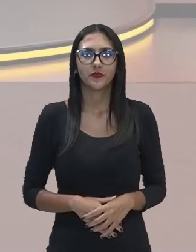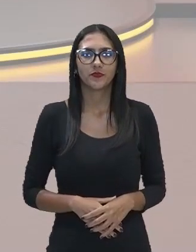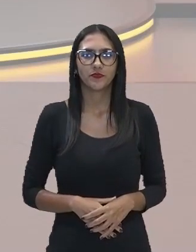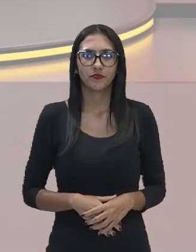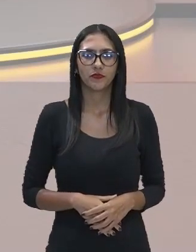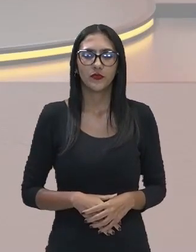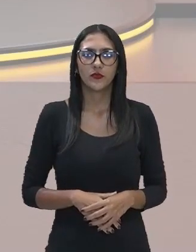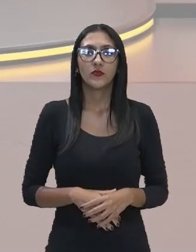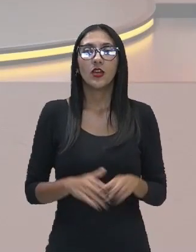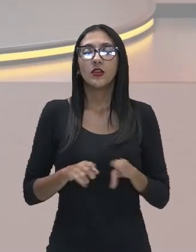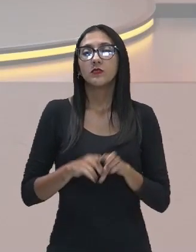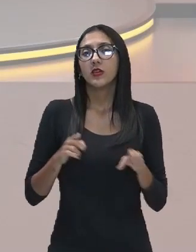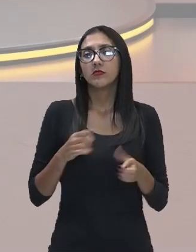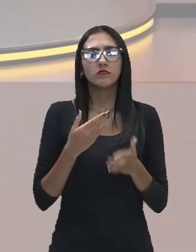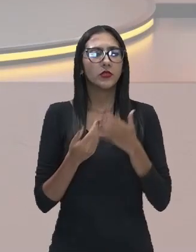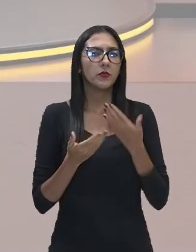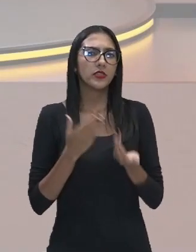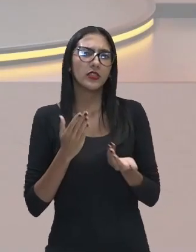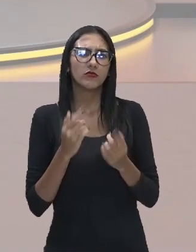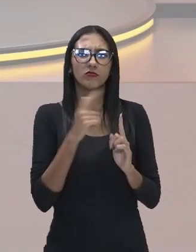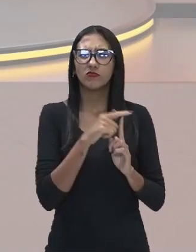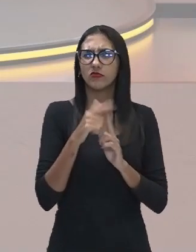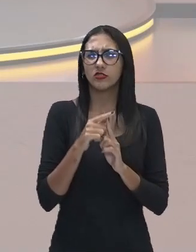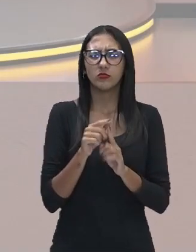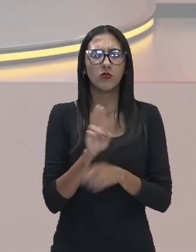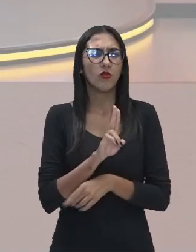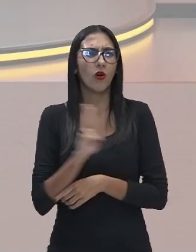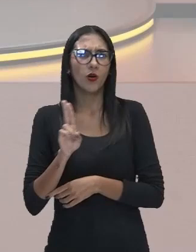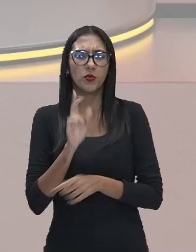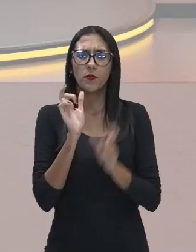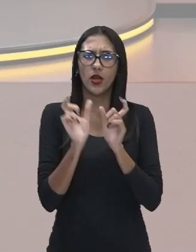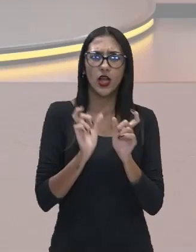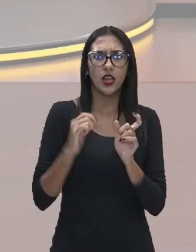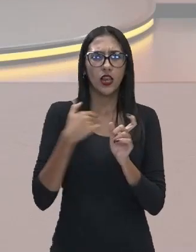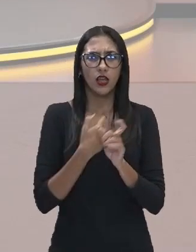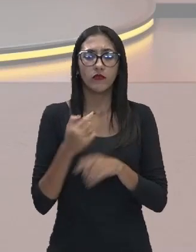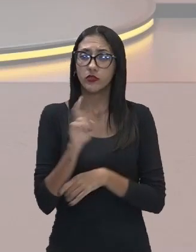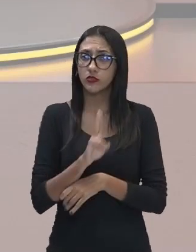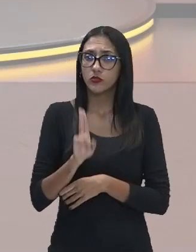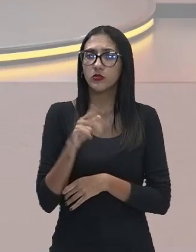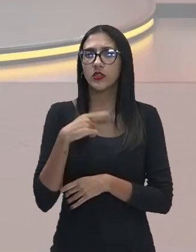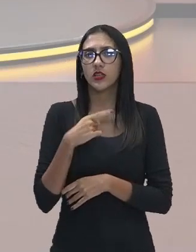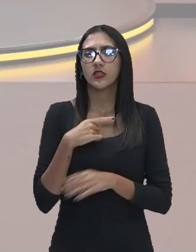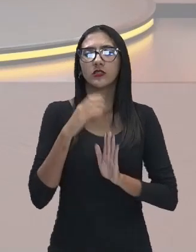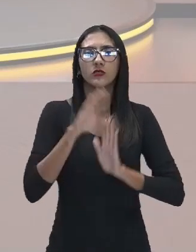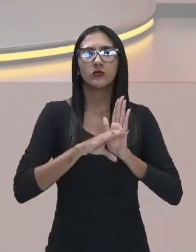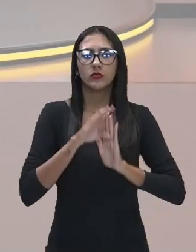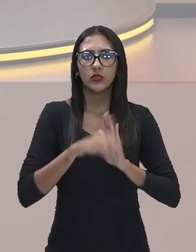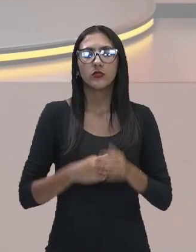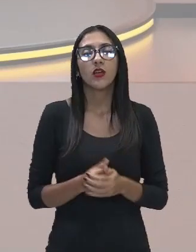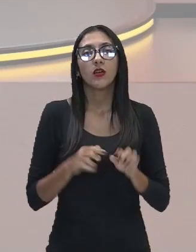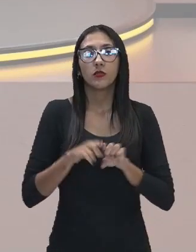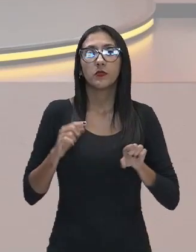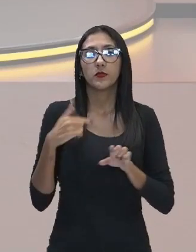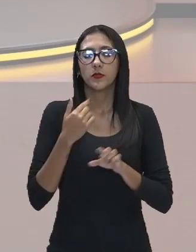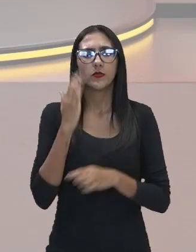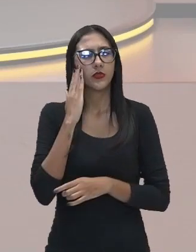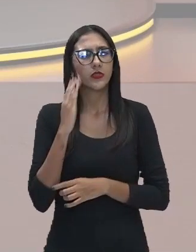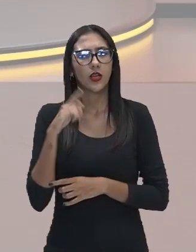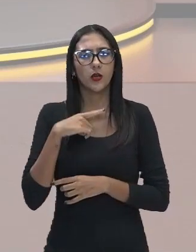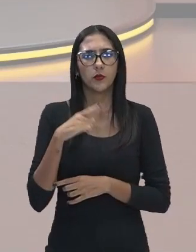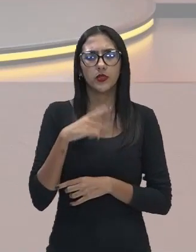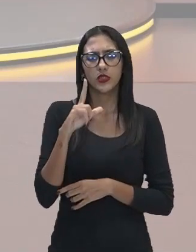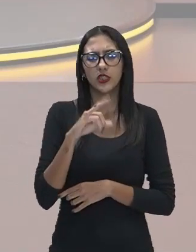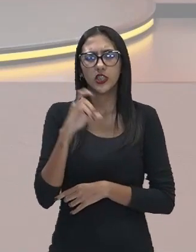Independente do tipo de nomenclatura que nós utilizamos para isso, nós sabemos que o lixo é,